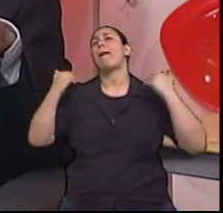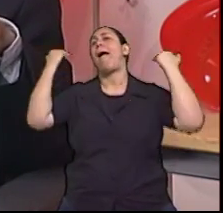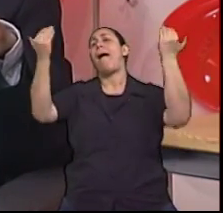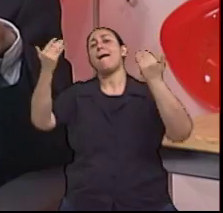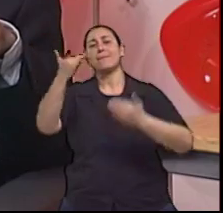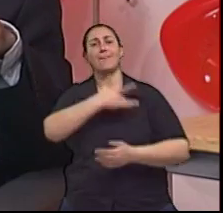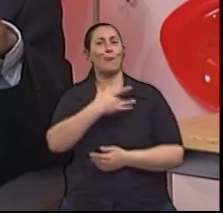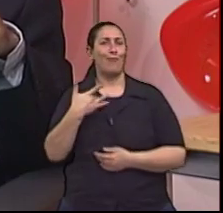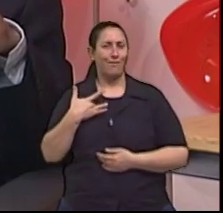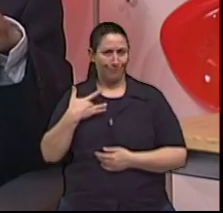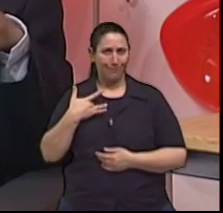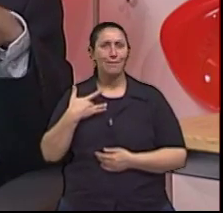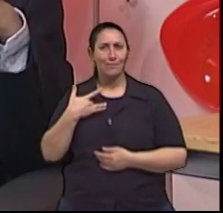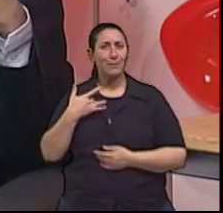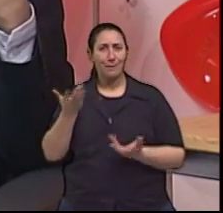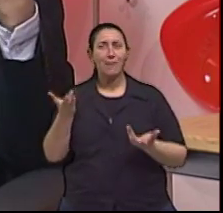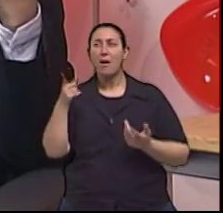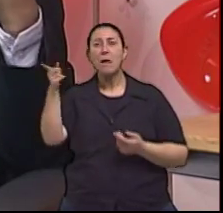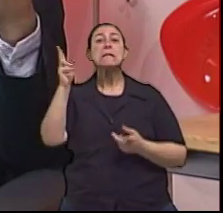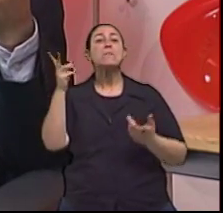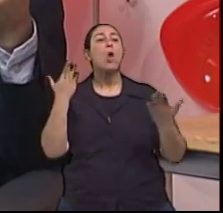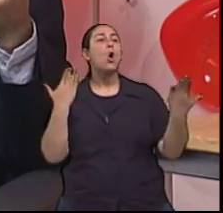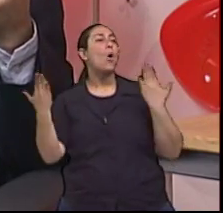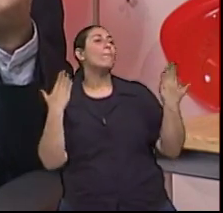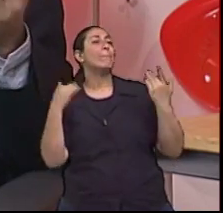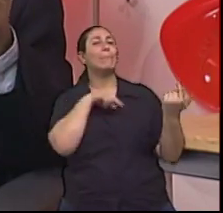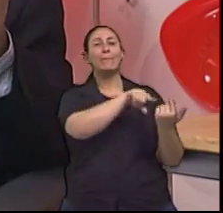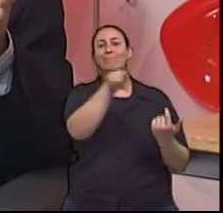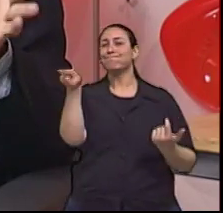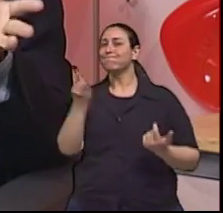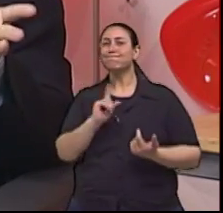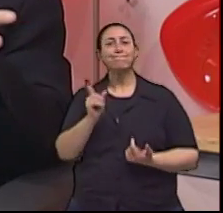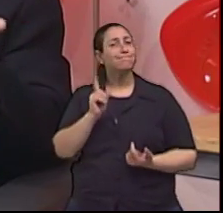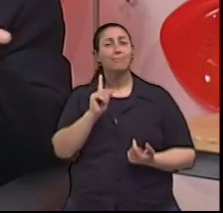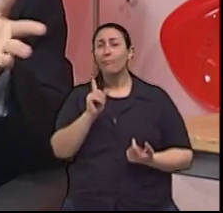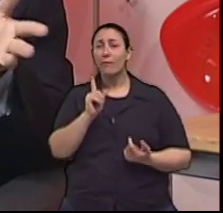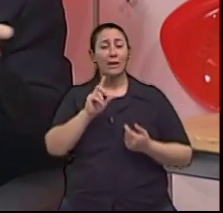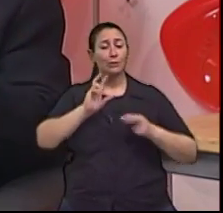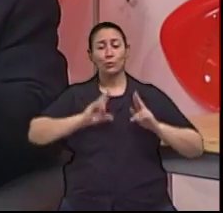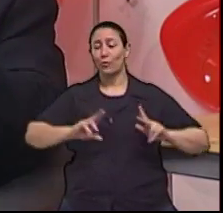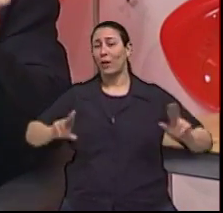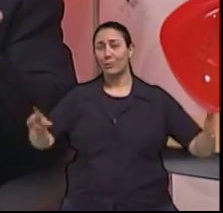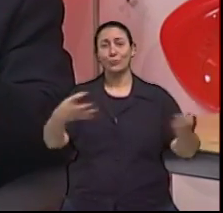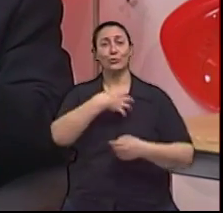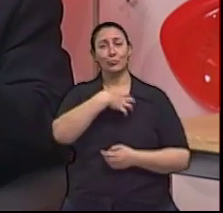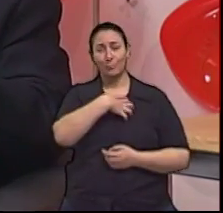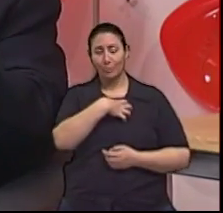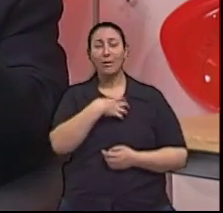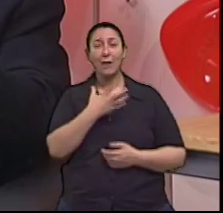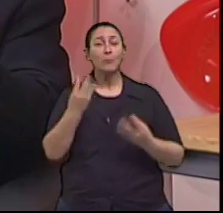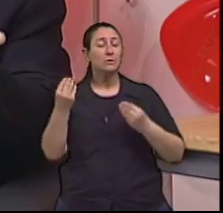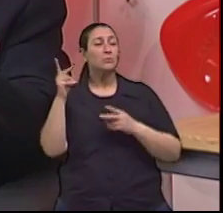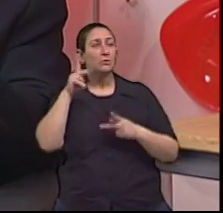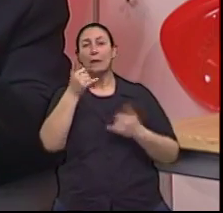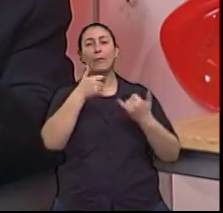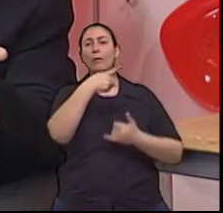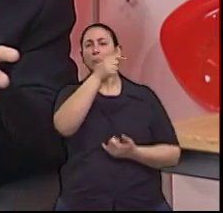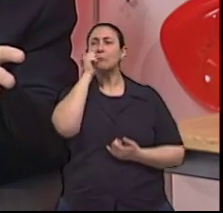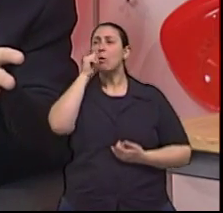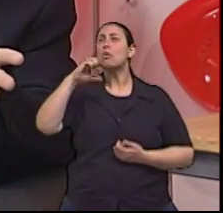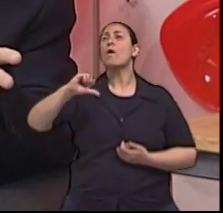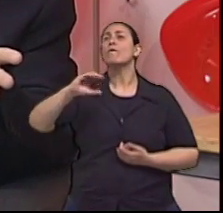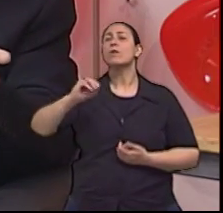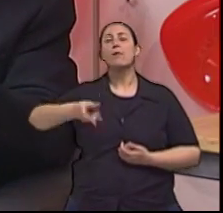está agora e ela certamente viveria muito mais porque, né, a dona Maria lá que tem 90 anos está